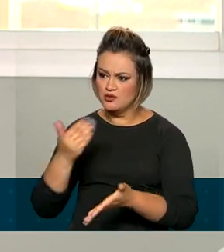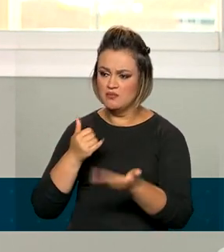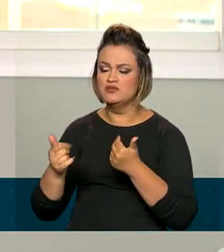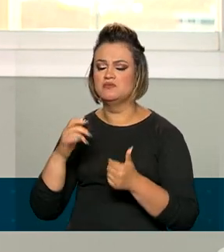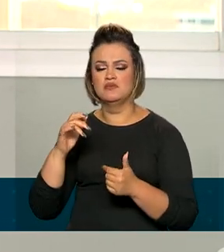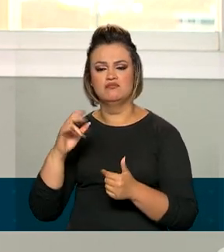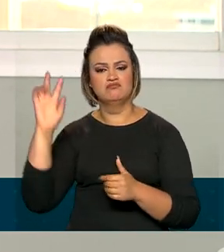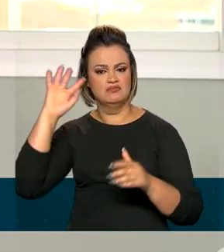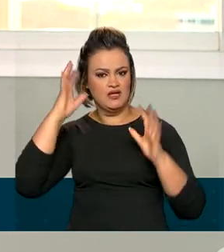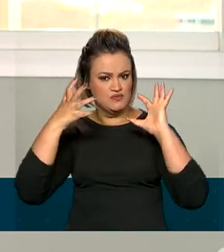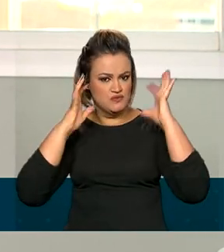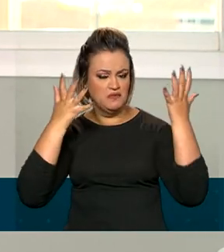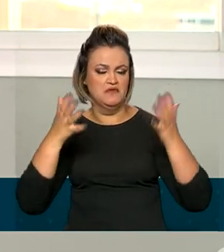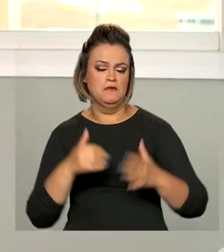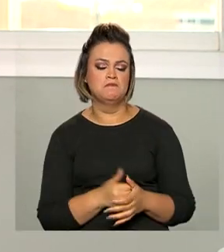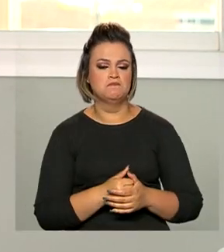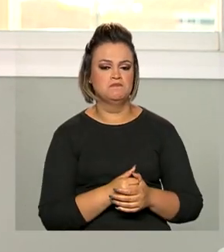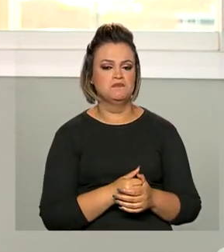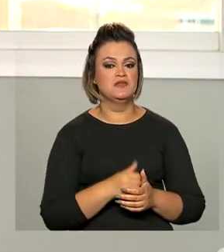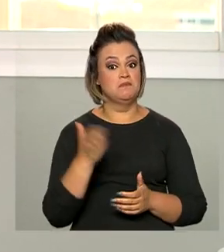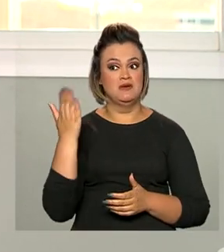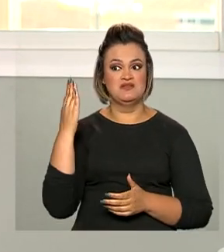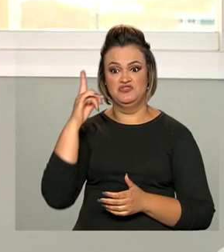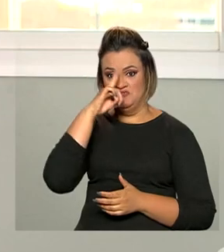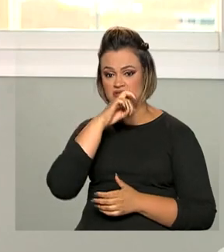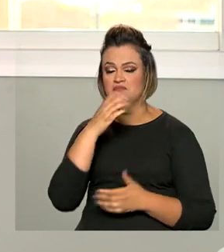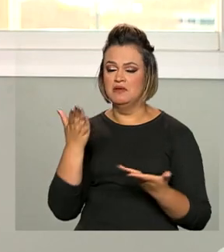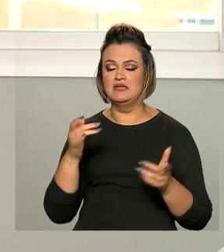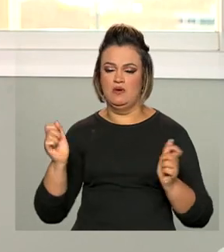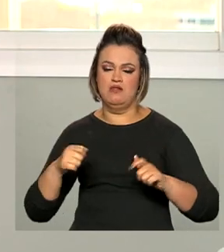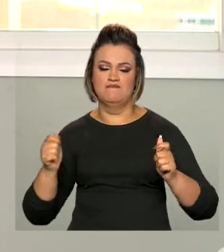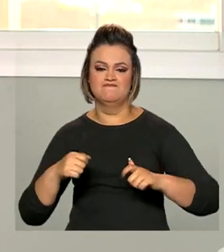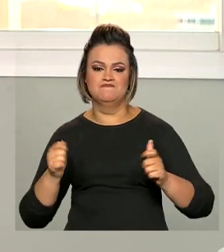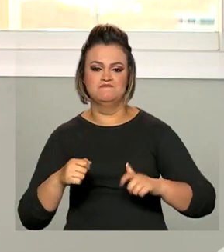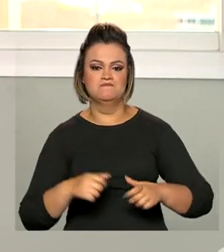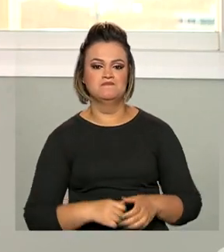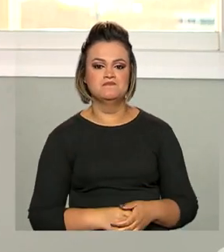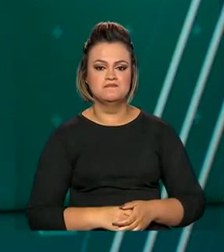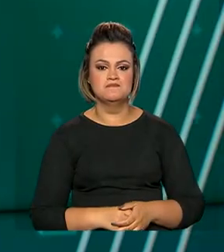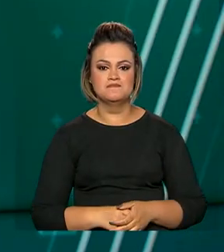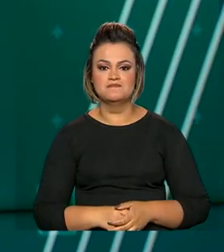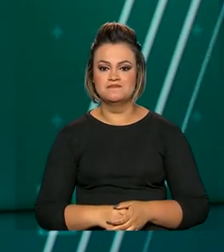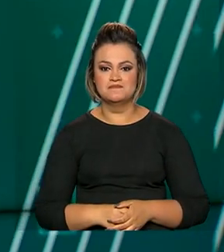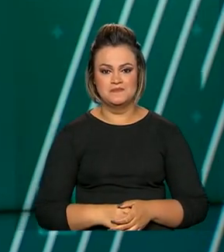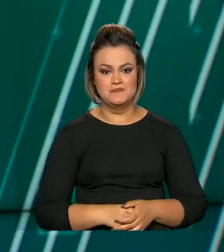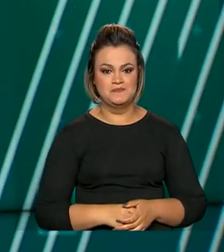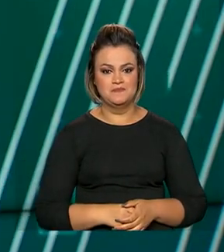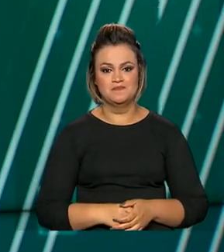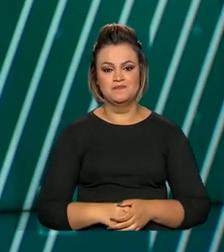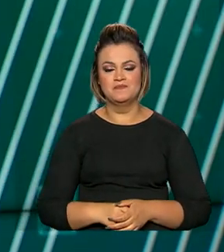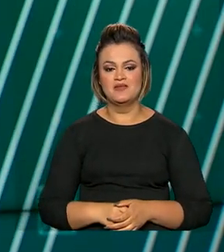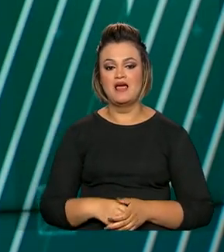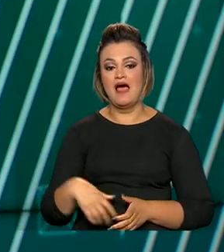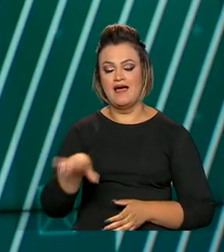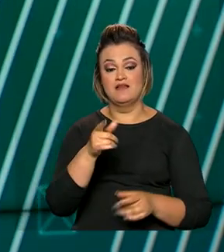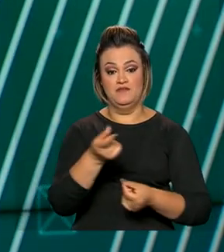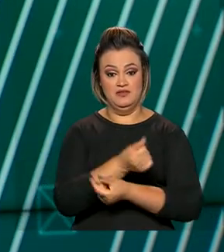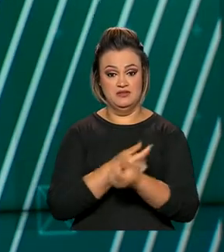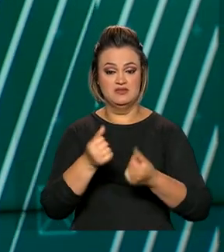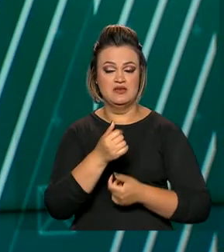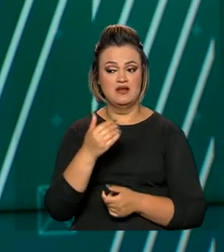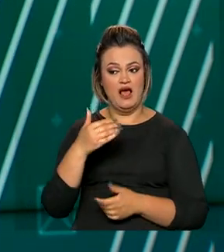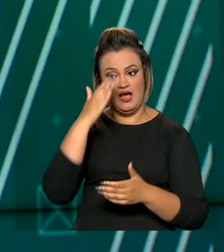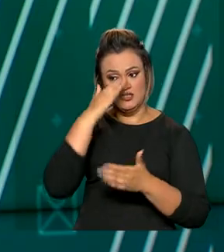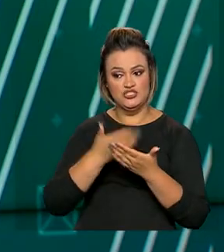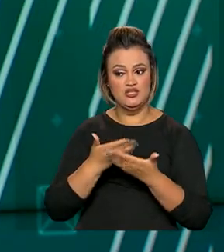recursos que antes já não se via a possibilidade de recuperar. O mercado financeiro prevê